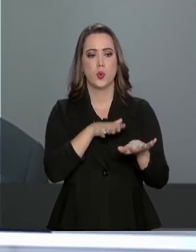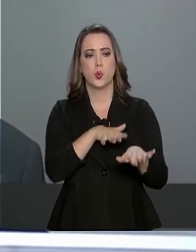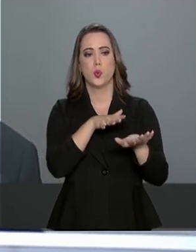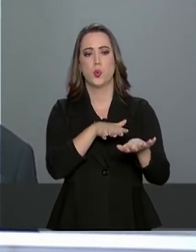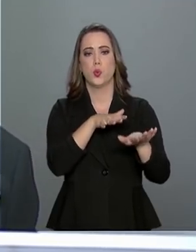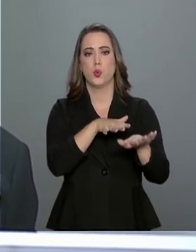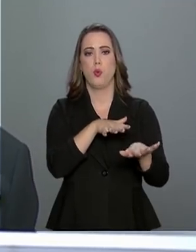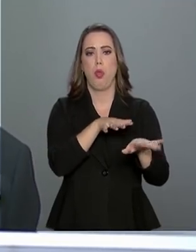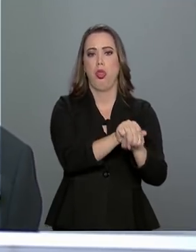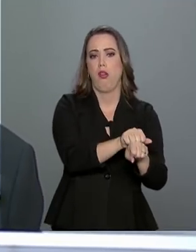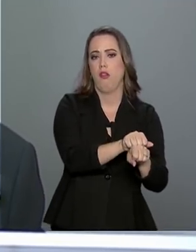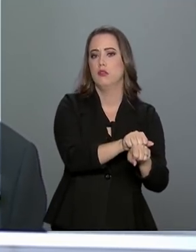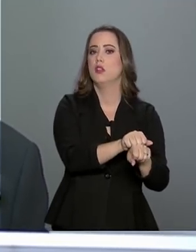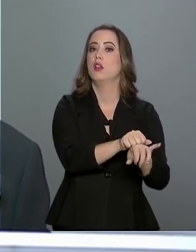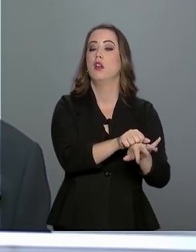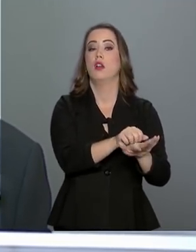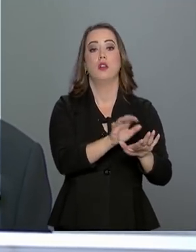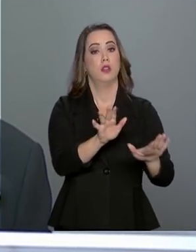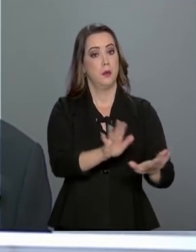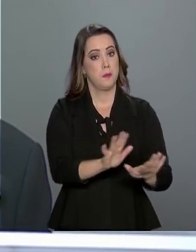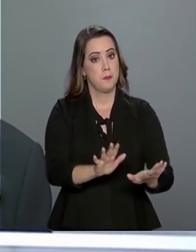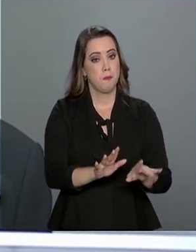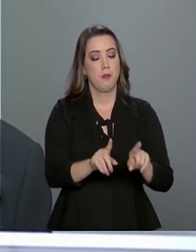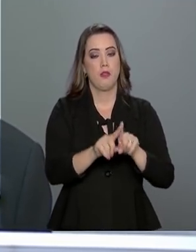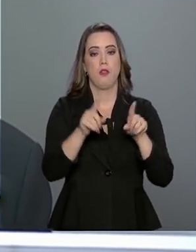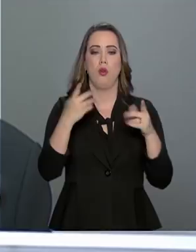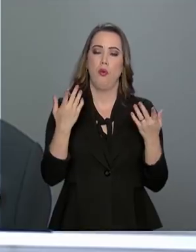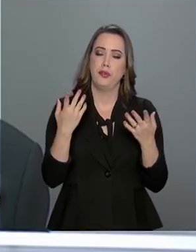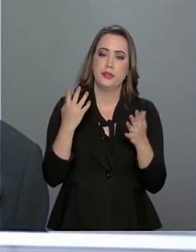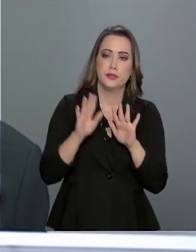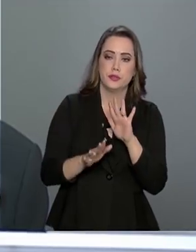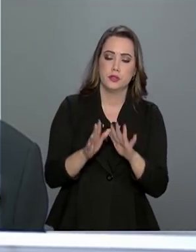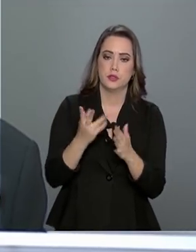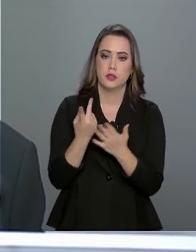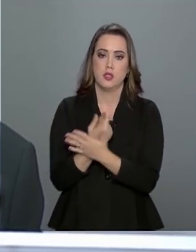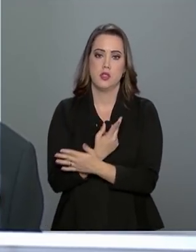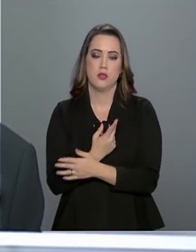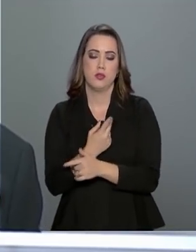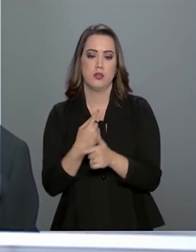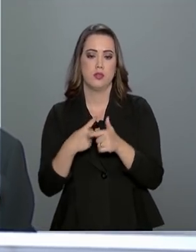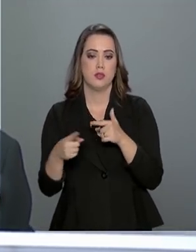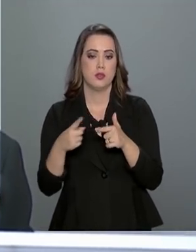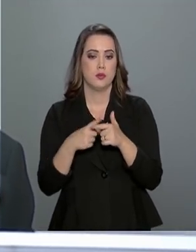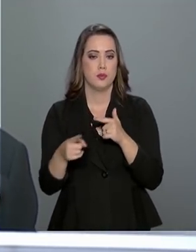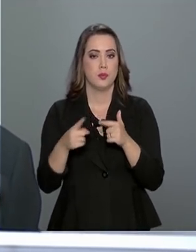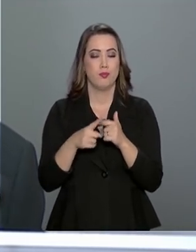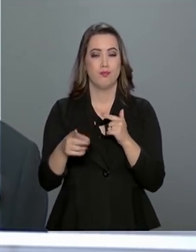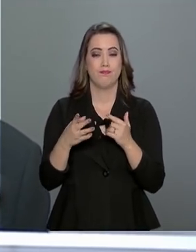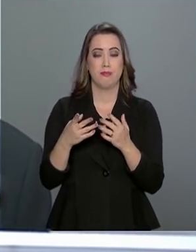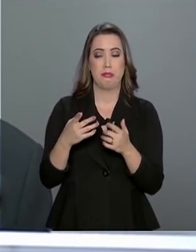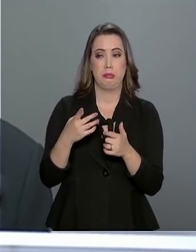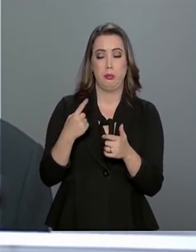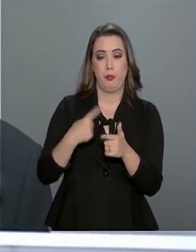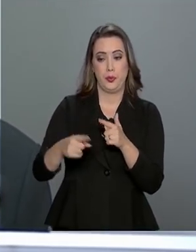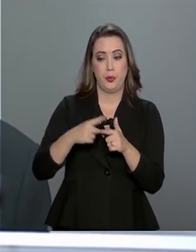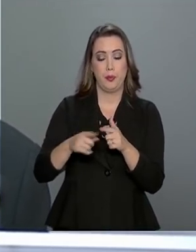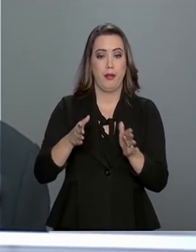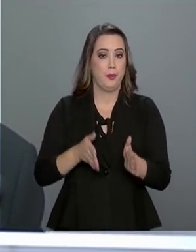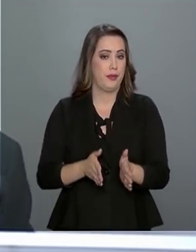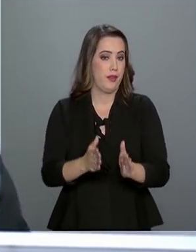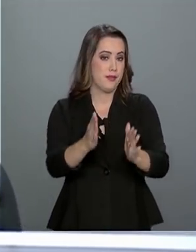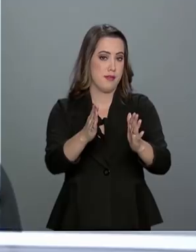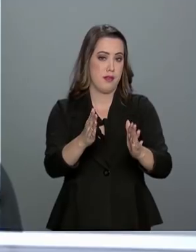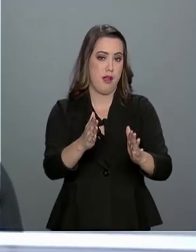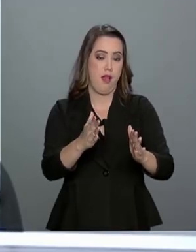ou mesmo decorrente das condições não ideais da rodovia